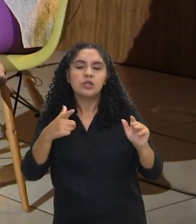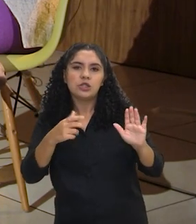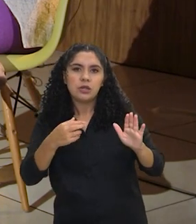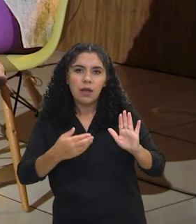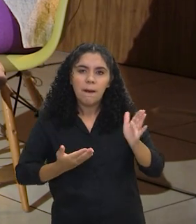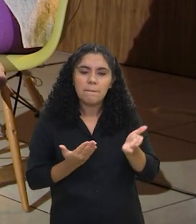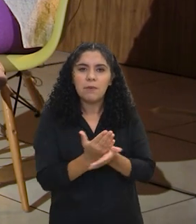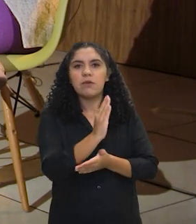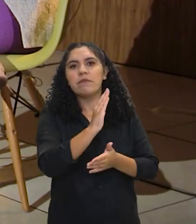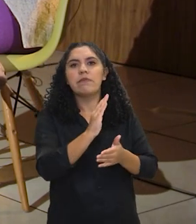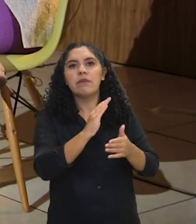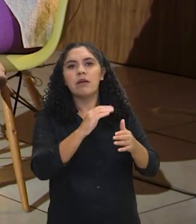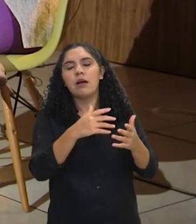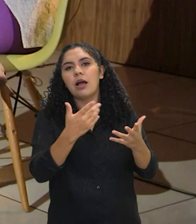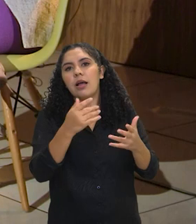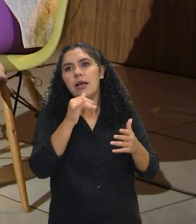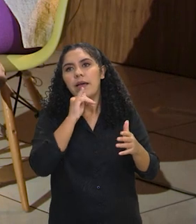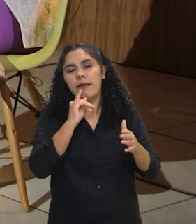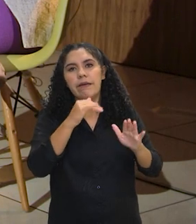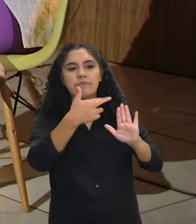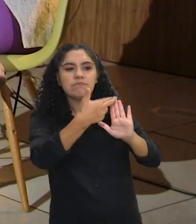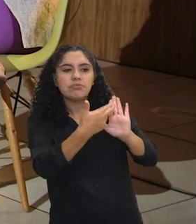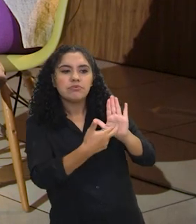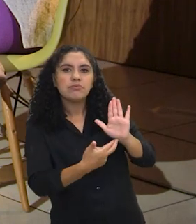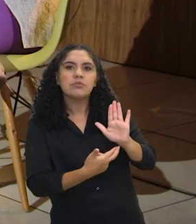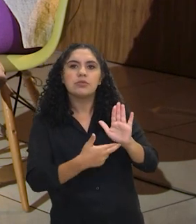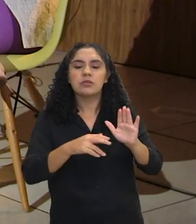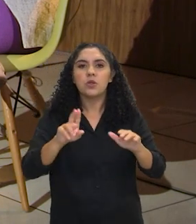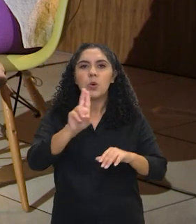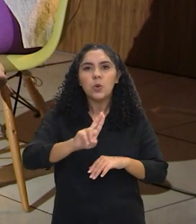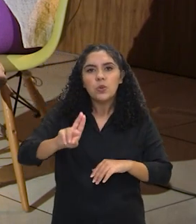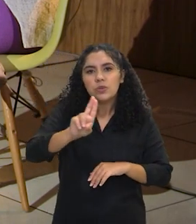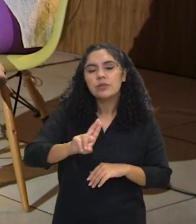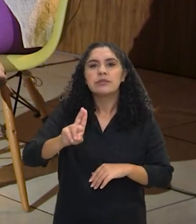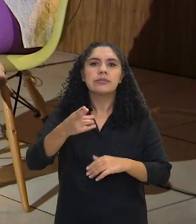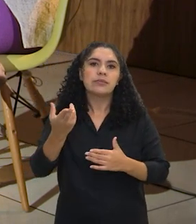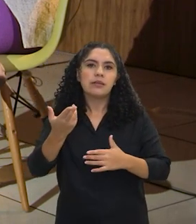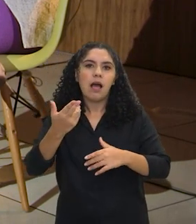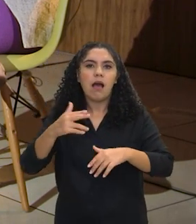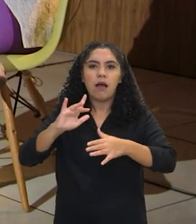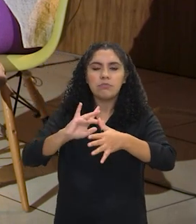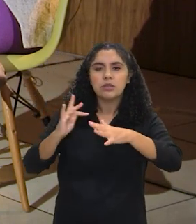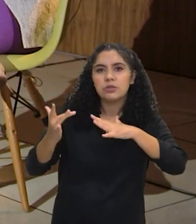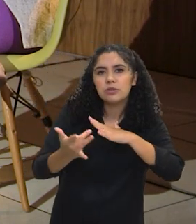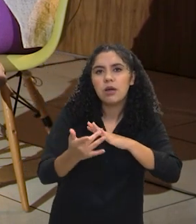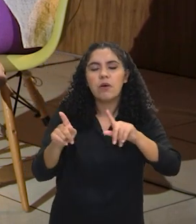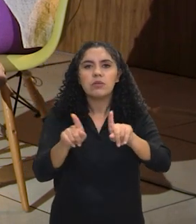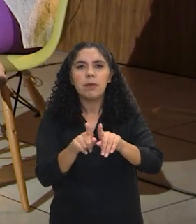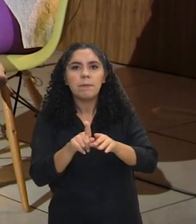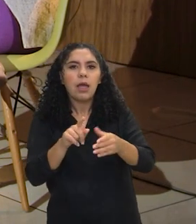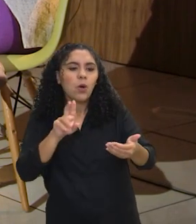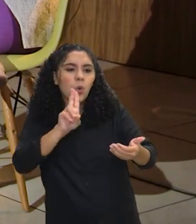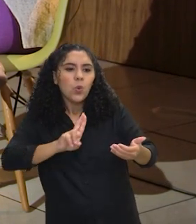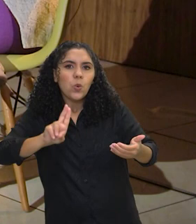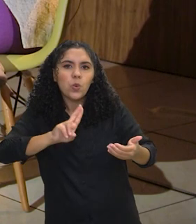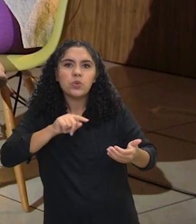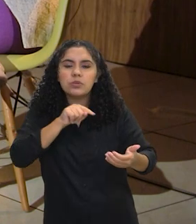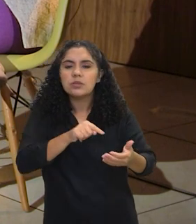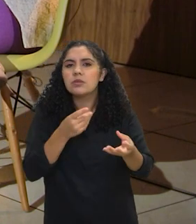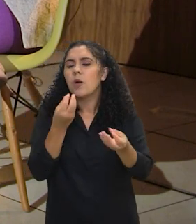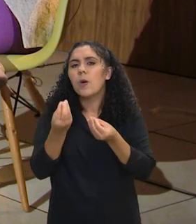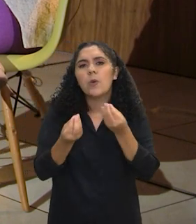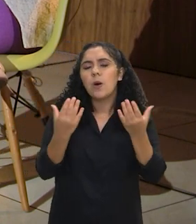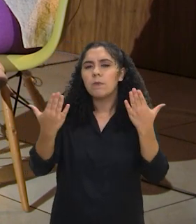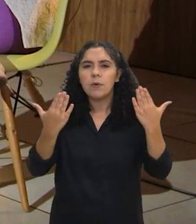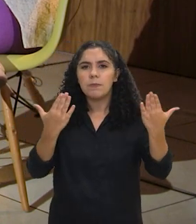então, de regulação das redes sociais, do uso consciente de telas, como é que a gente se posiciona